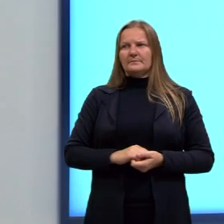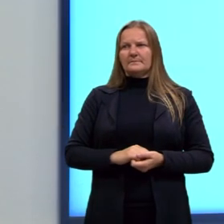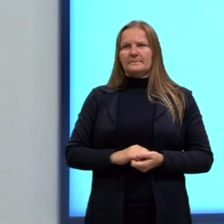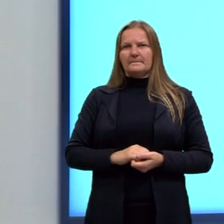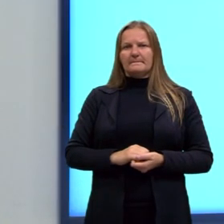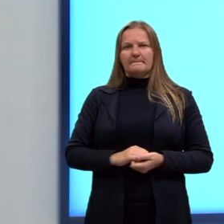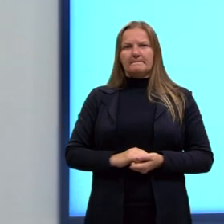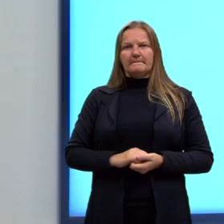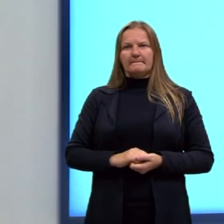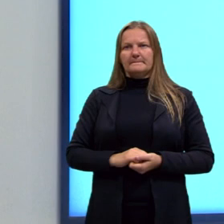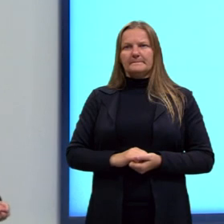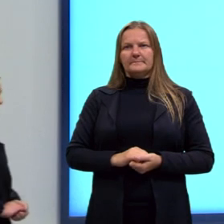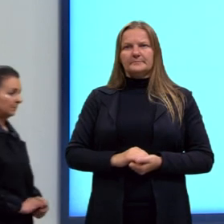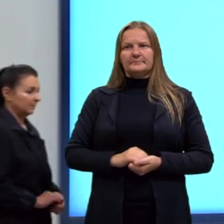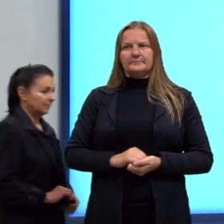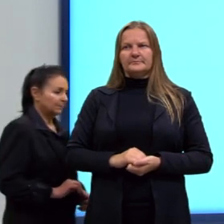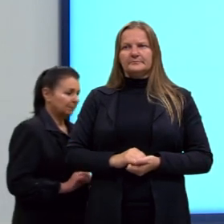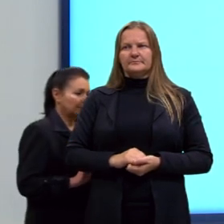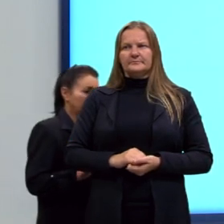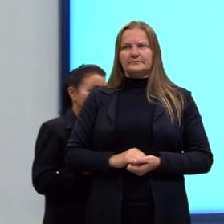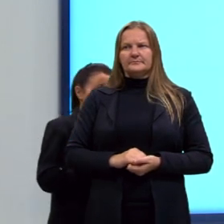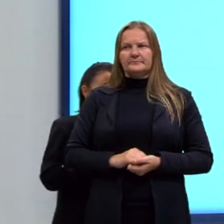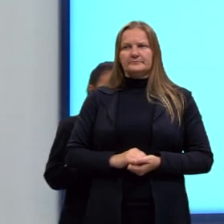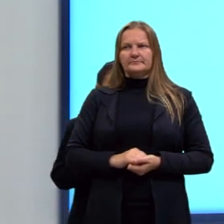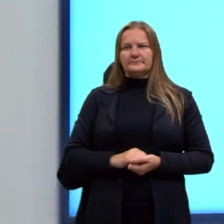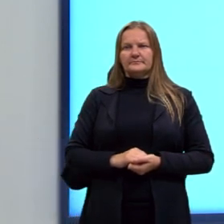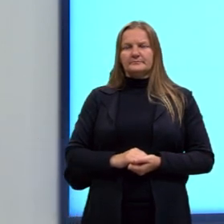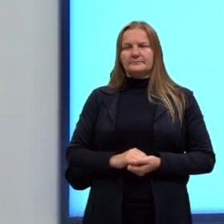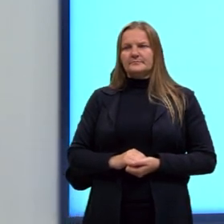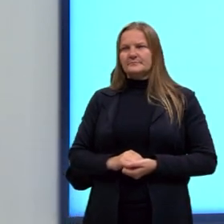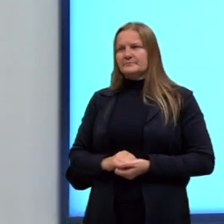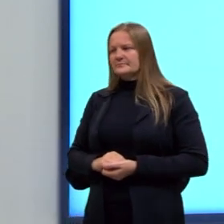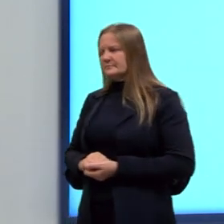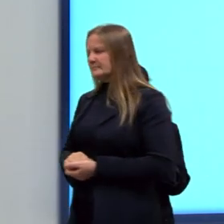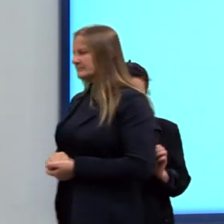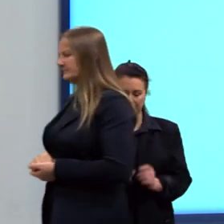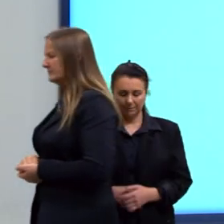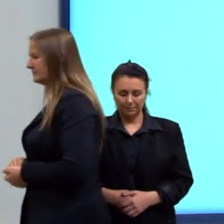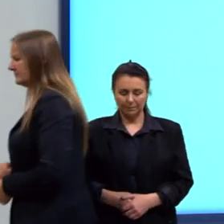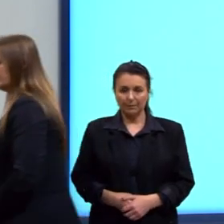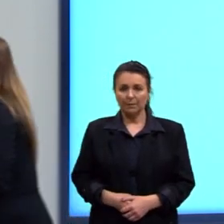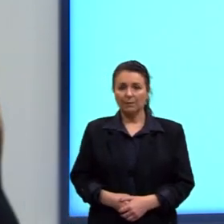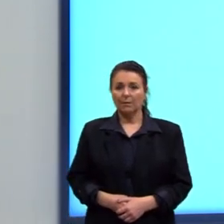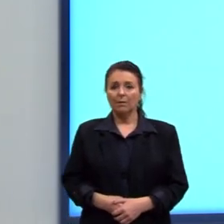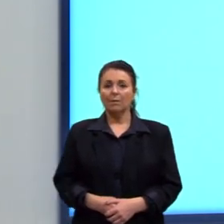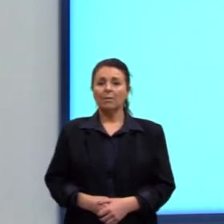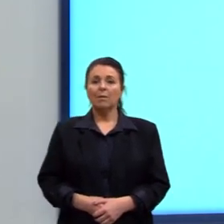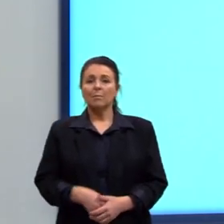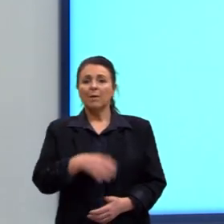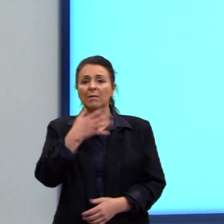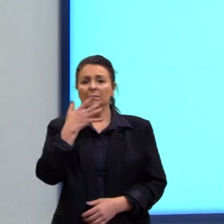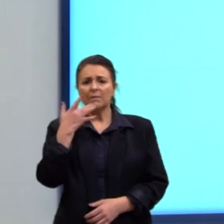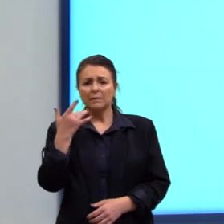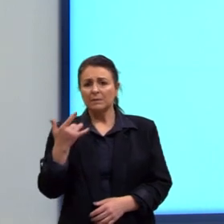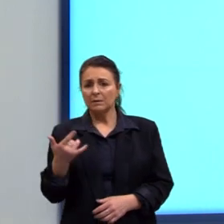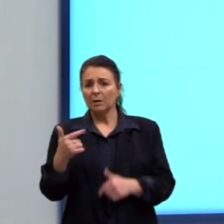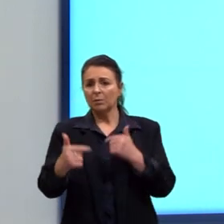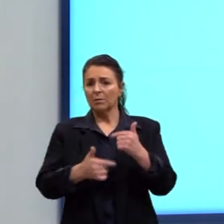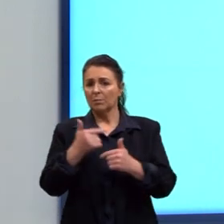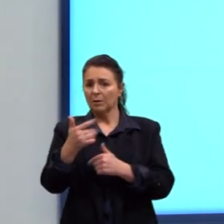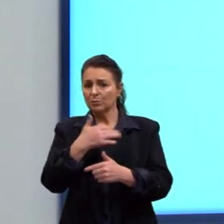os cientistas decidiram que ia ser assim e ficou assim, para facilitar os trabalhos de todo mundo, para seguir um padrão.